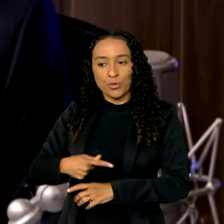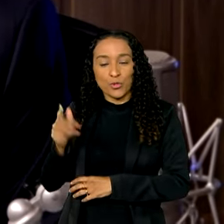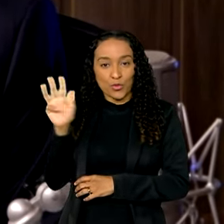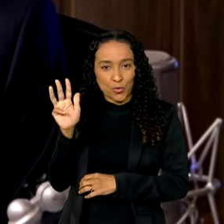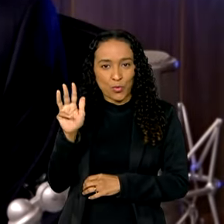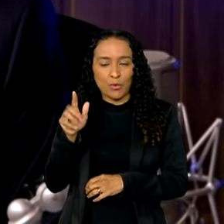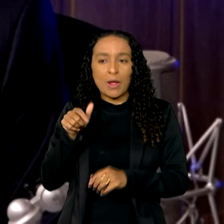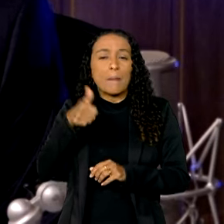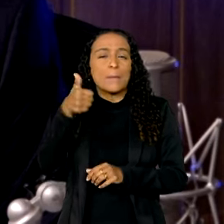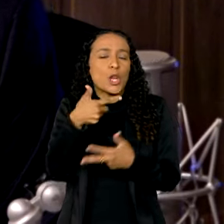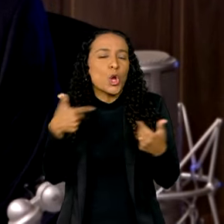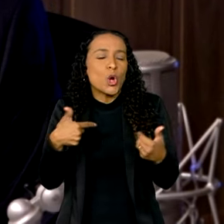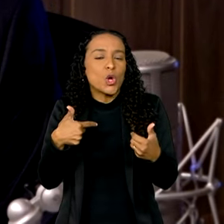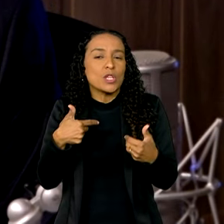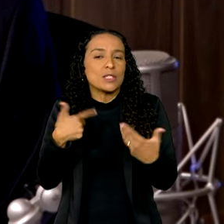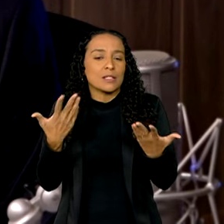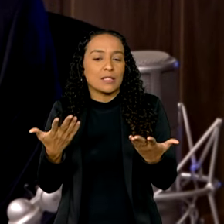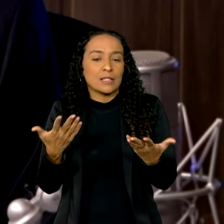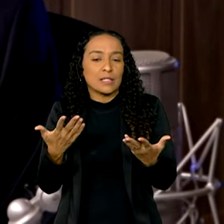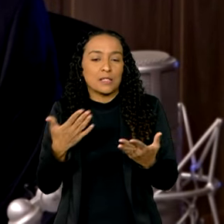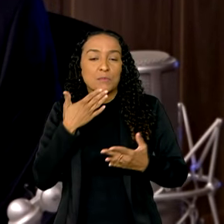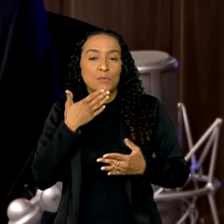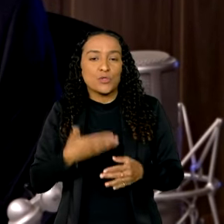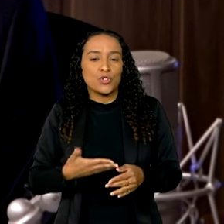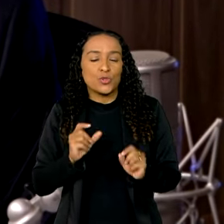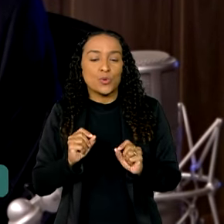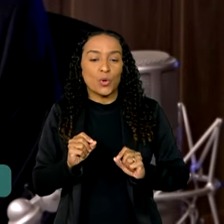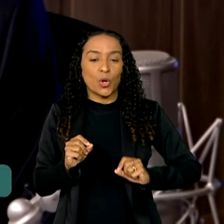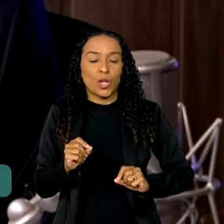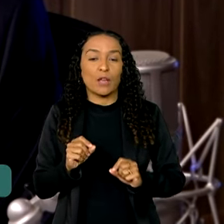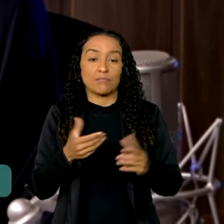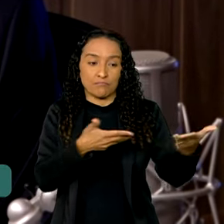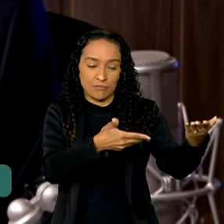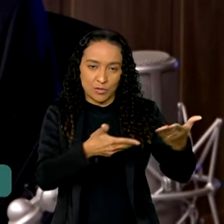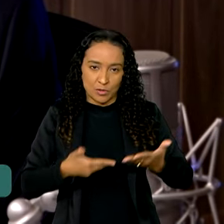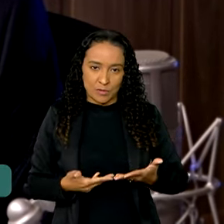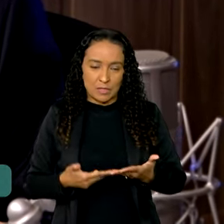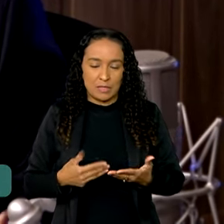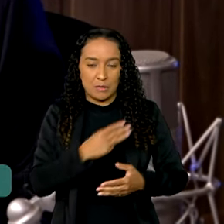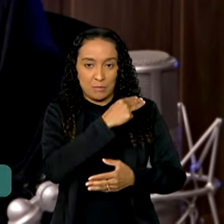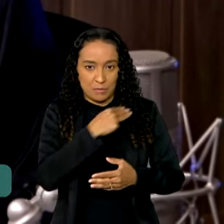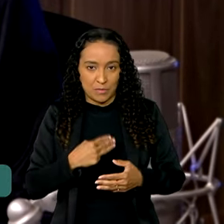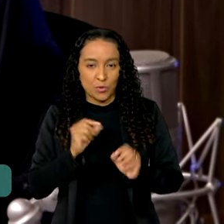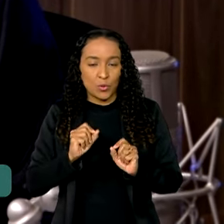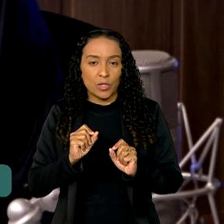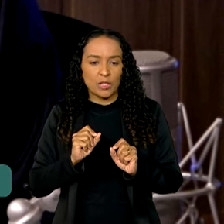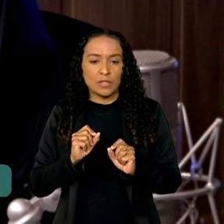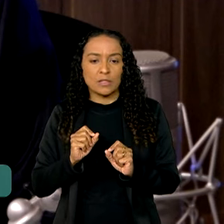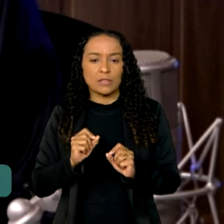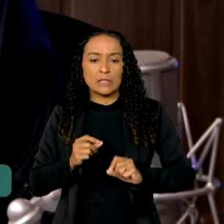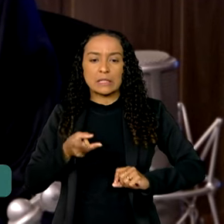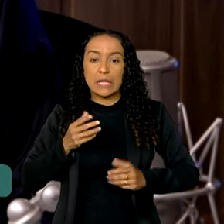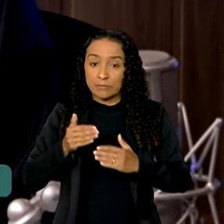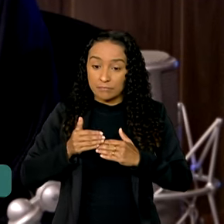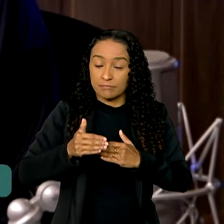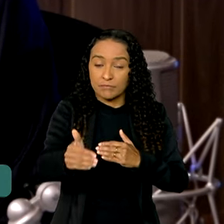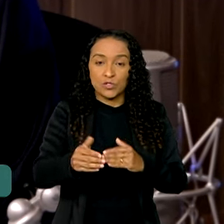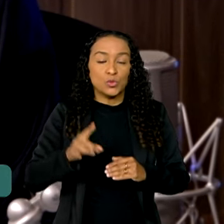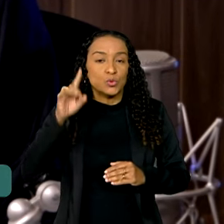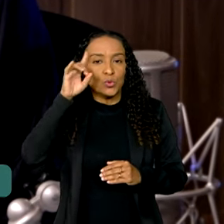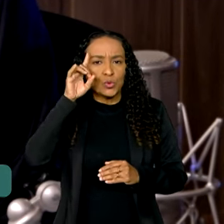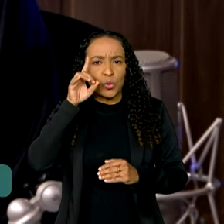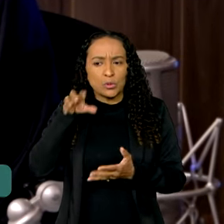a primeira coisa que ele me pediu no dia que ele me fez o convite para ser ministro, é que a partir daí todas